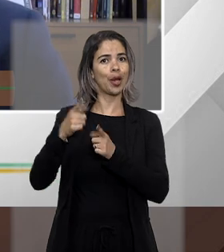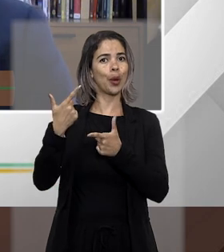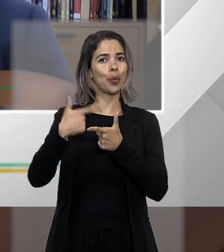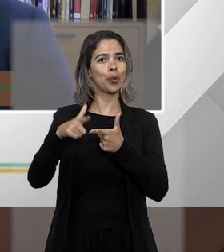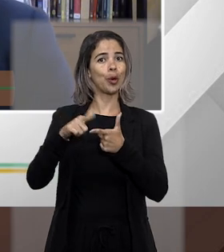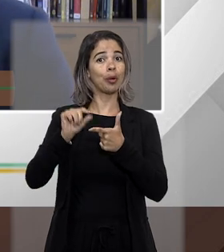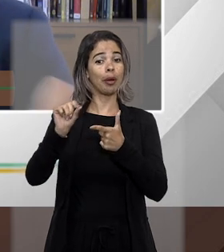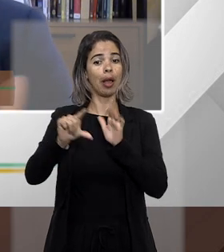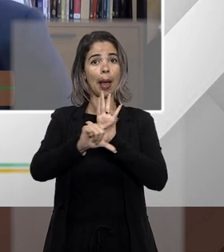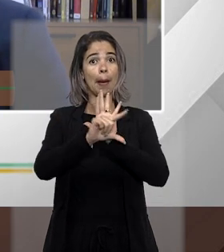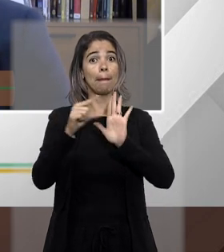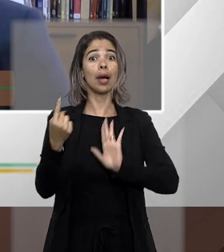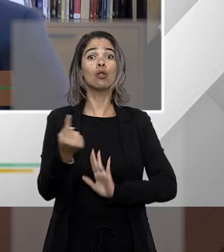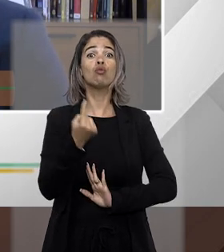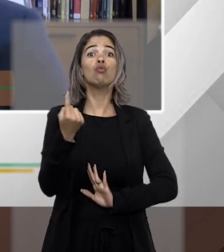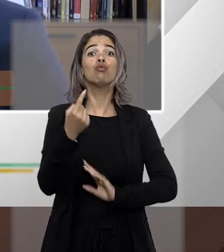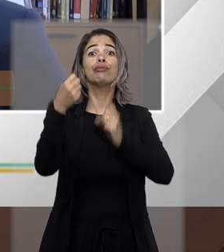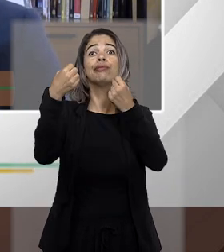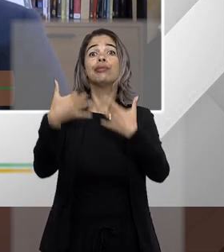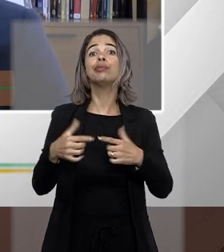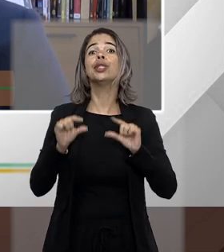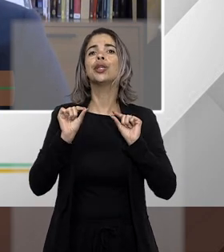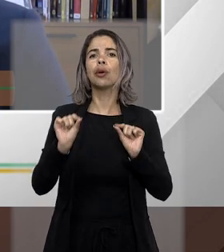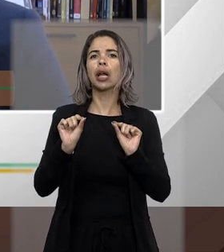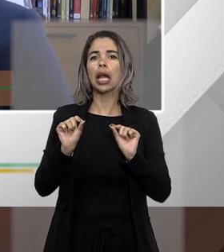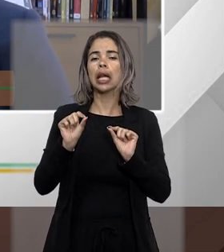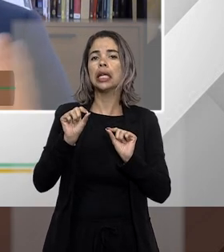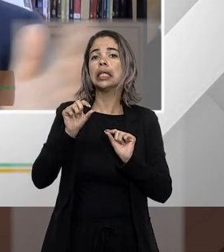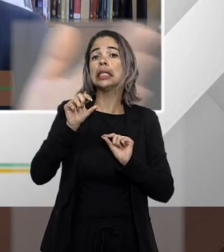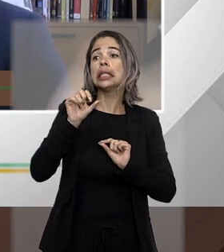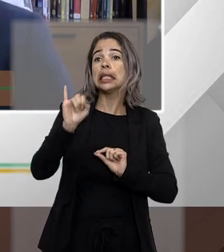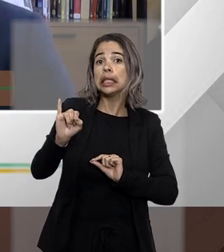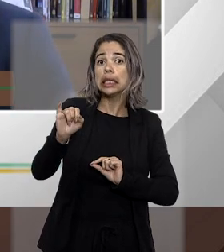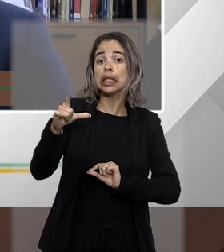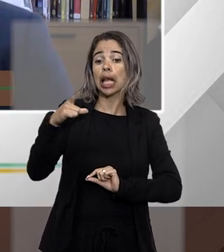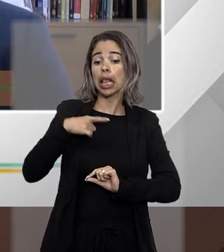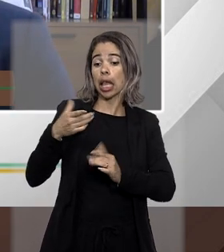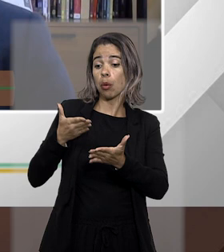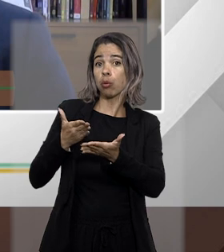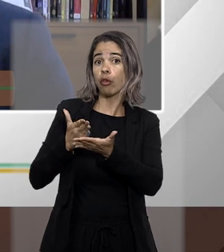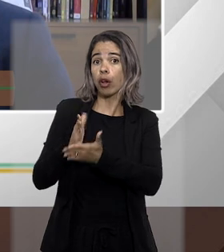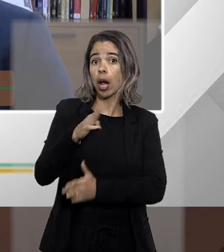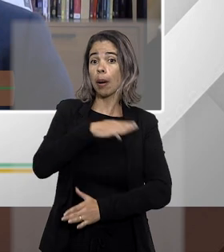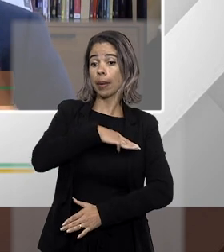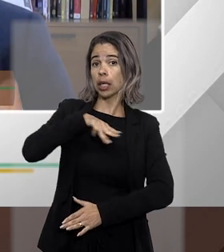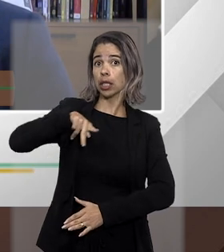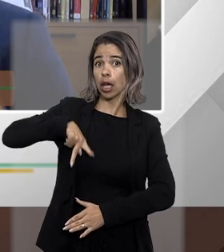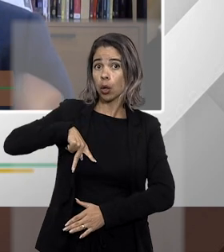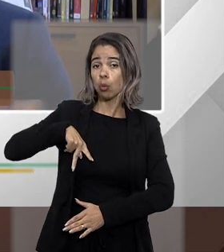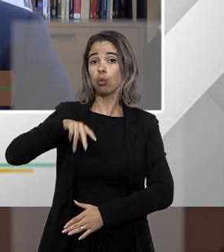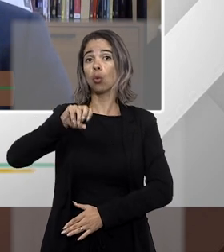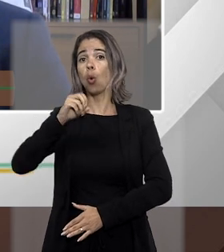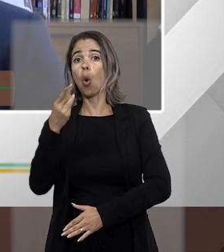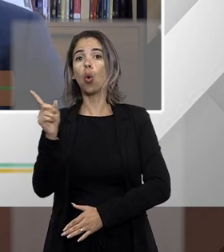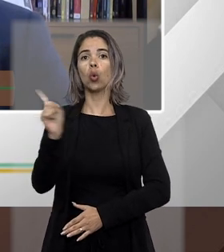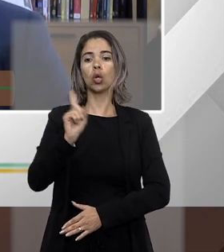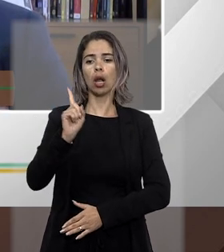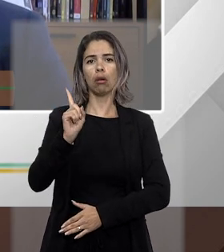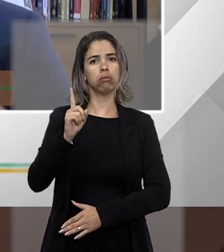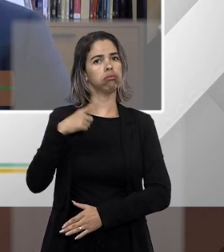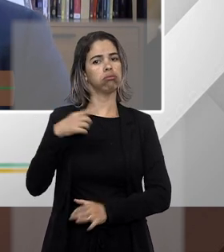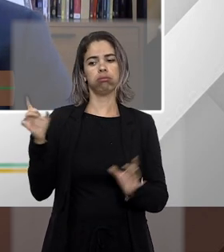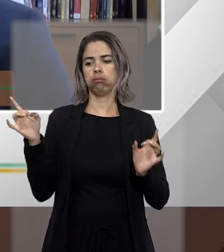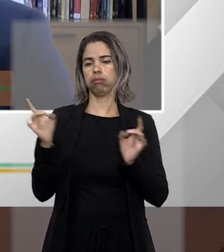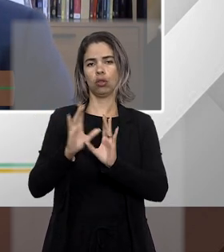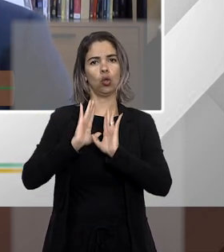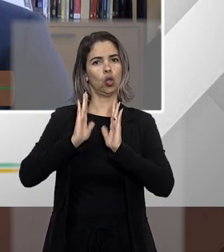único diz que como sem parecer do Ministério Público os autos serão conclusos para o juiz decidir o